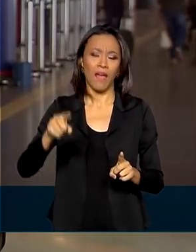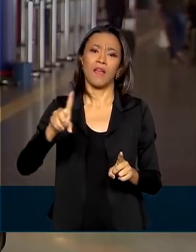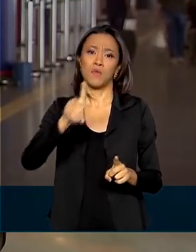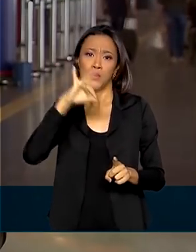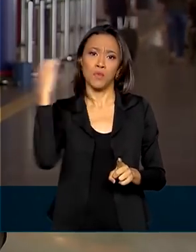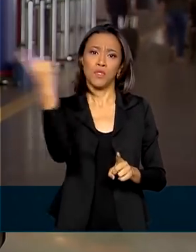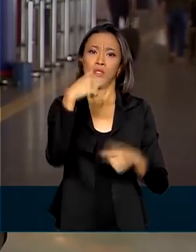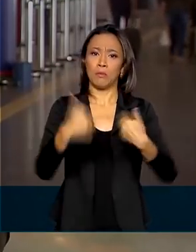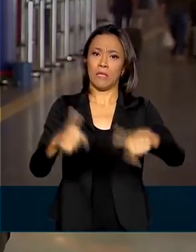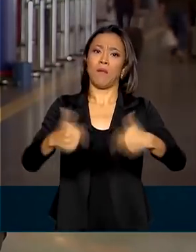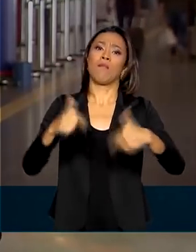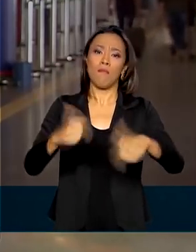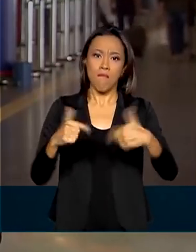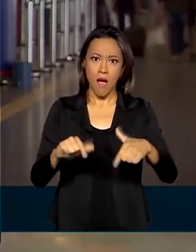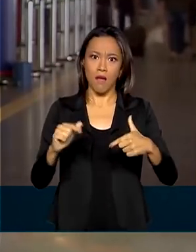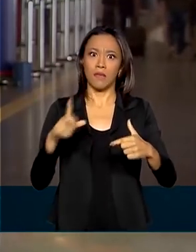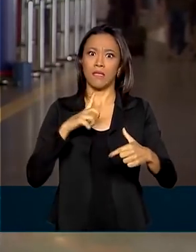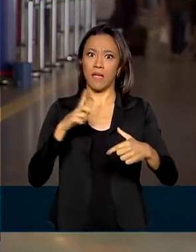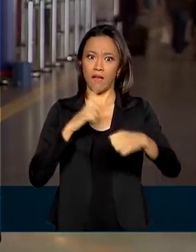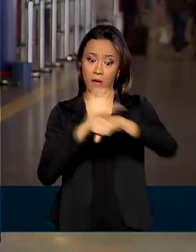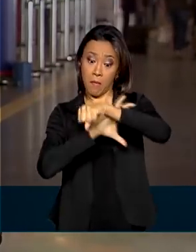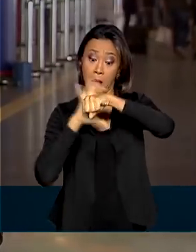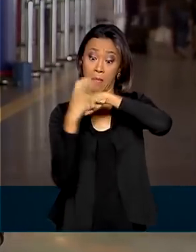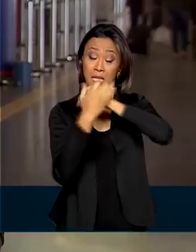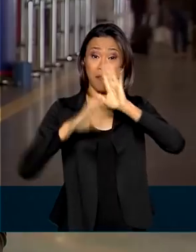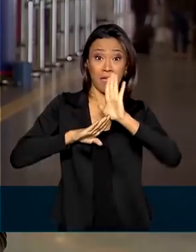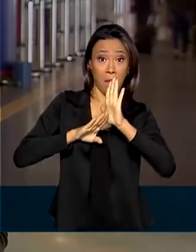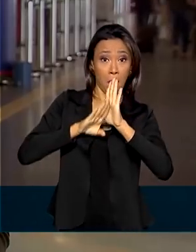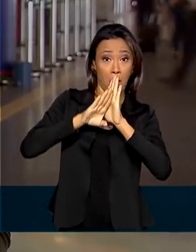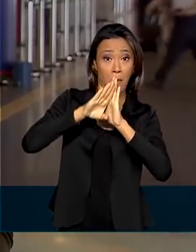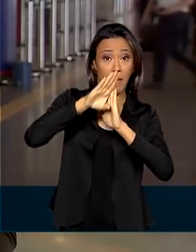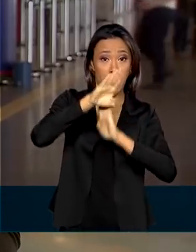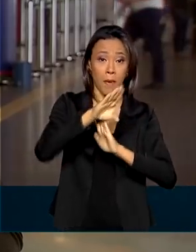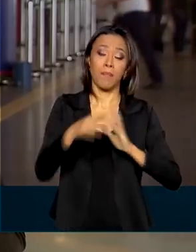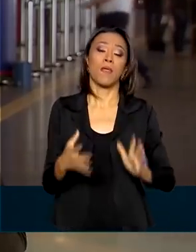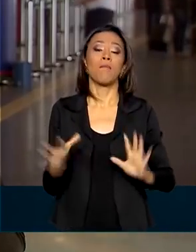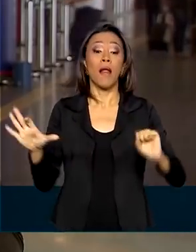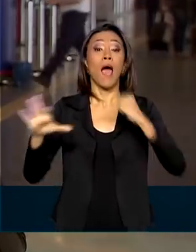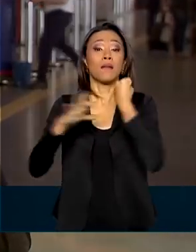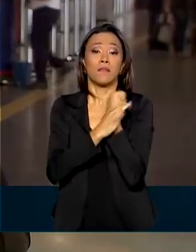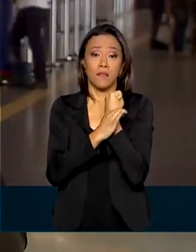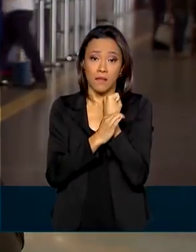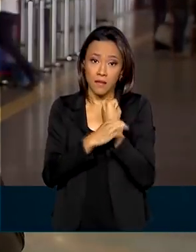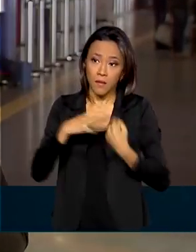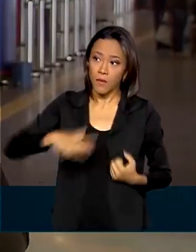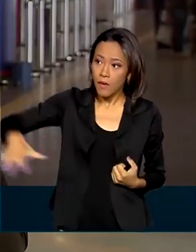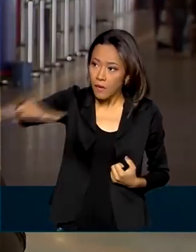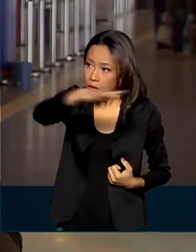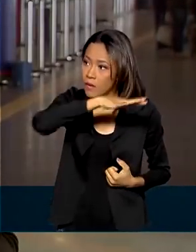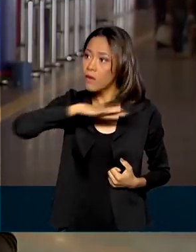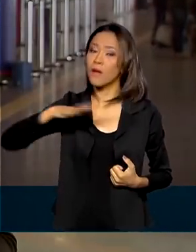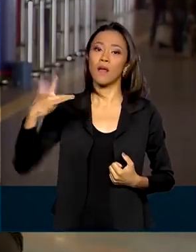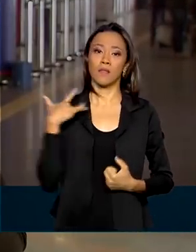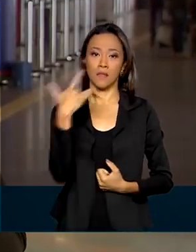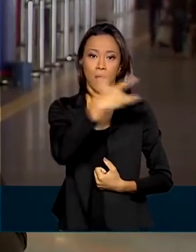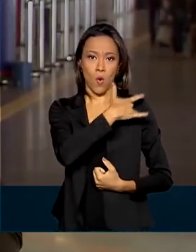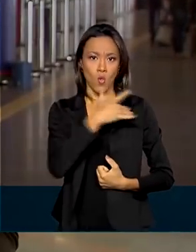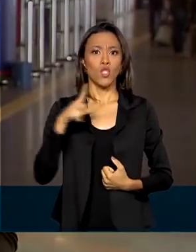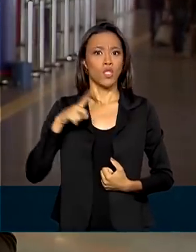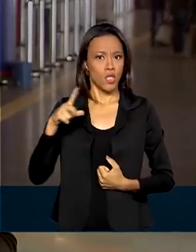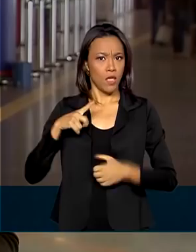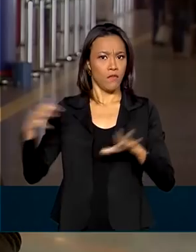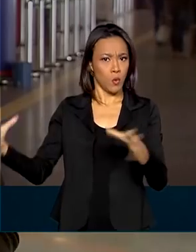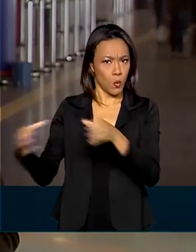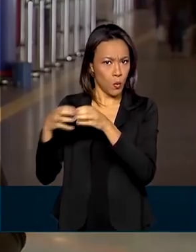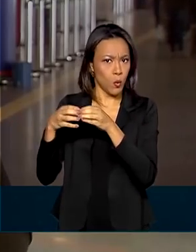pandemia. E olha, para garantir o funcionamento dos aeroportos, as equipes de segurança e de operação foram reforçadas e vale